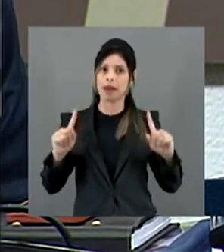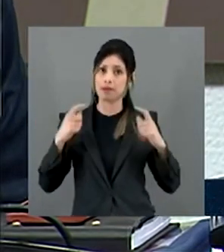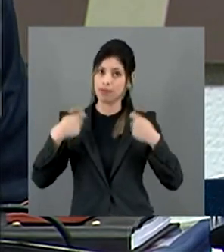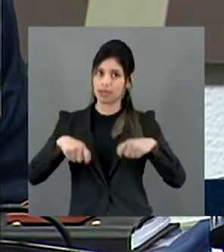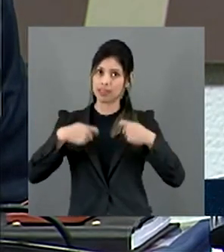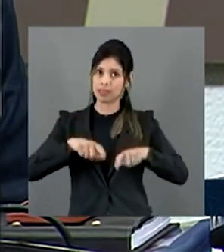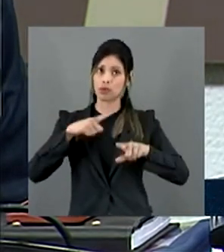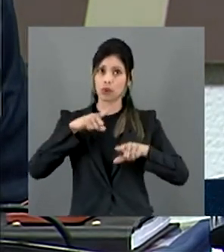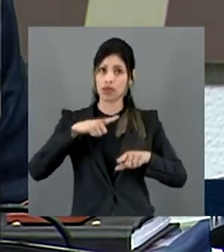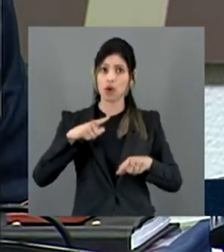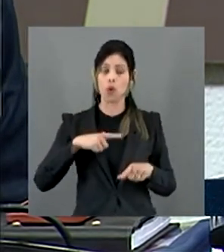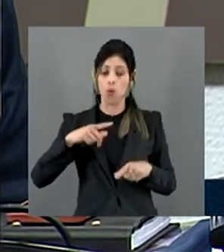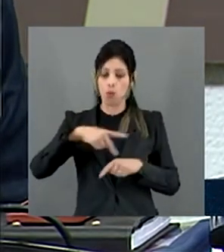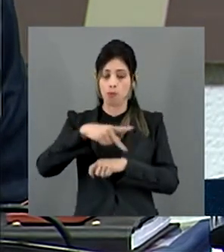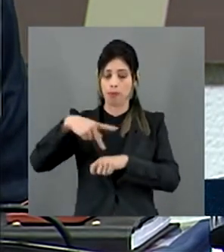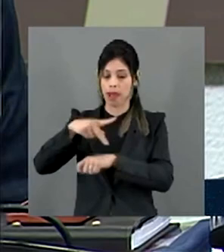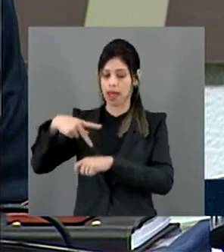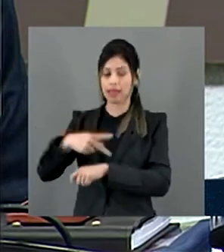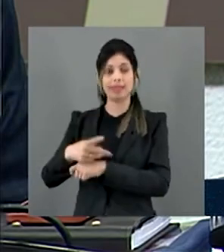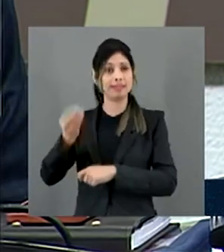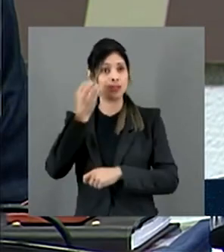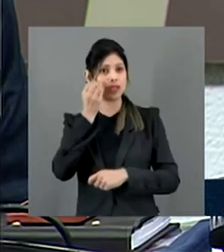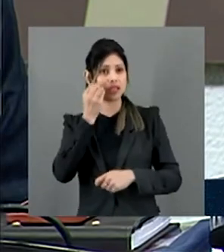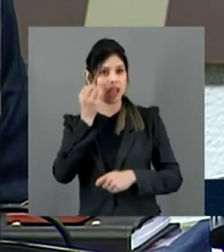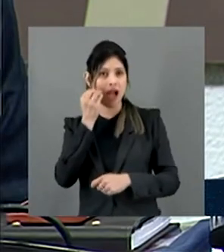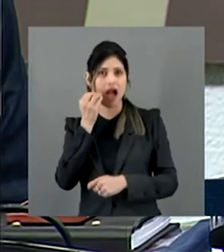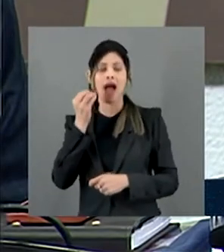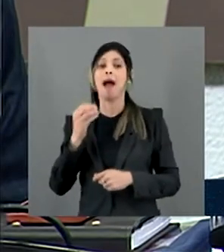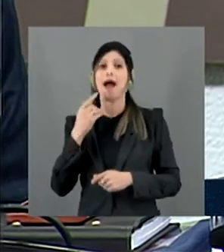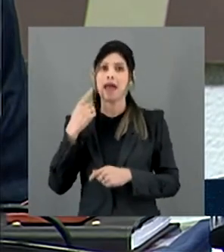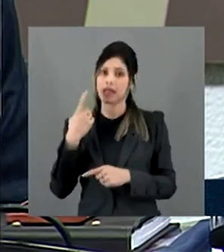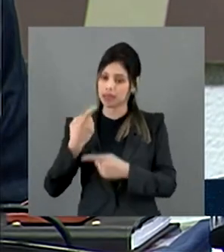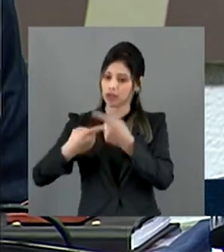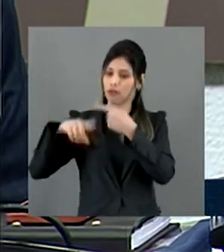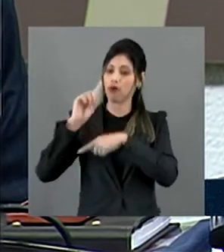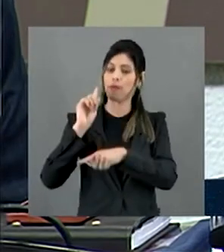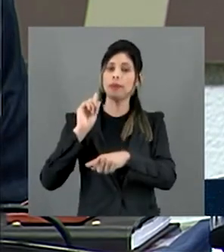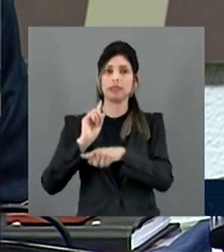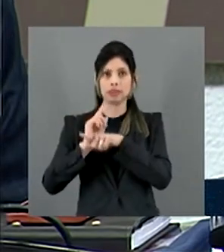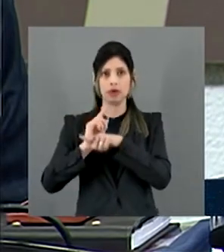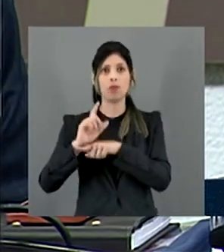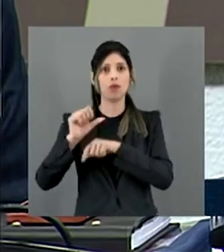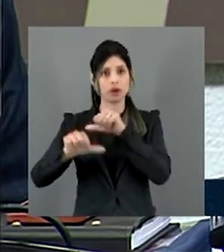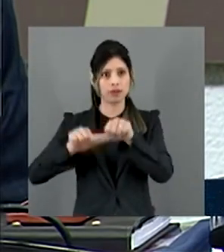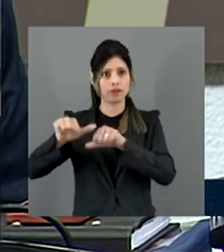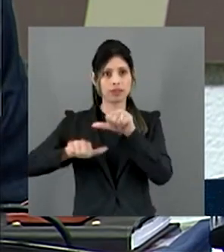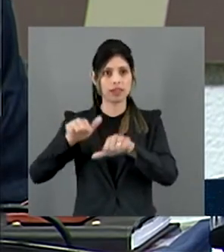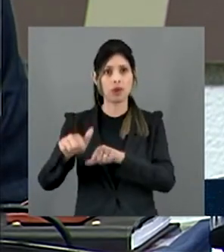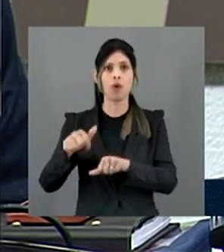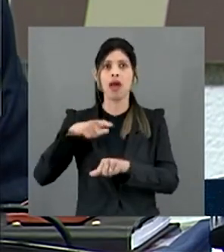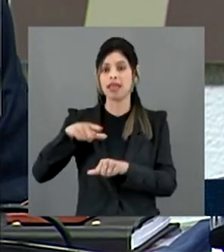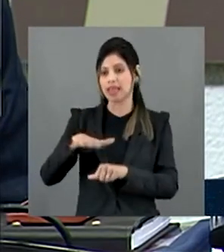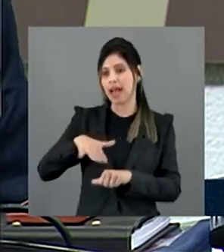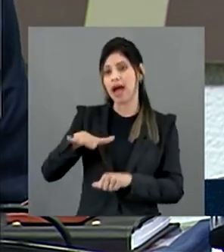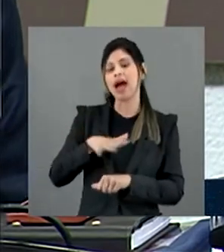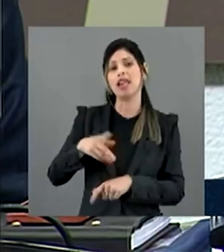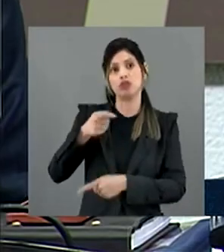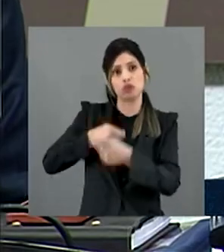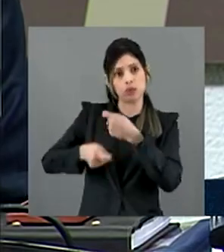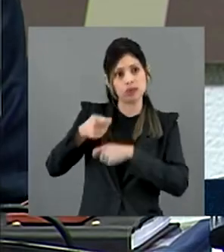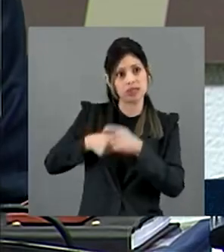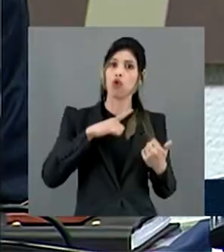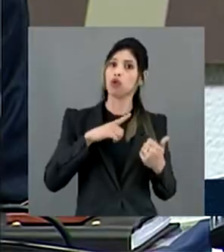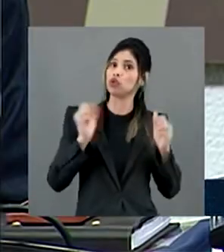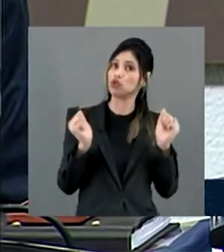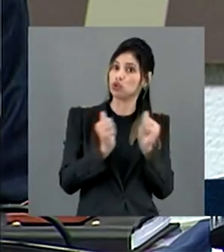transformar suas vantagens comparativas em vantagens econômicas, sociais, que geram emprego, que